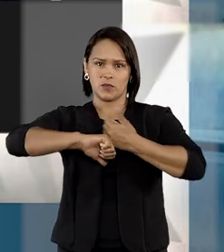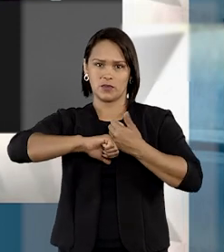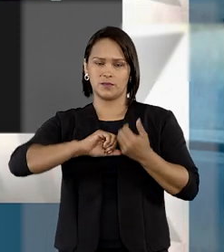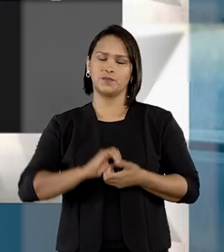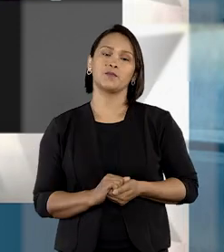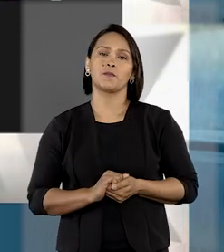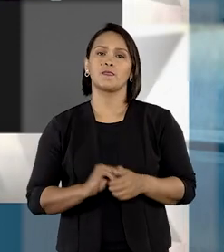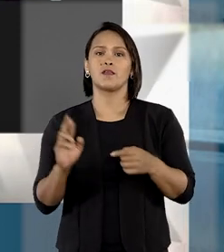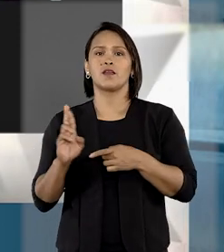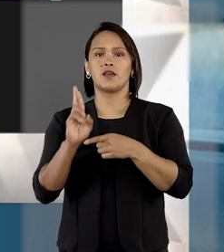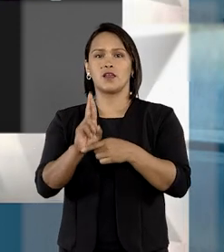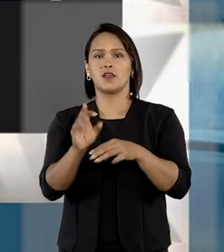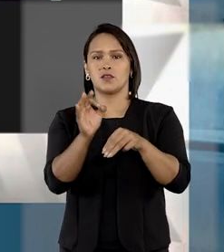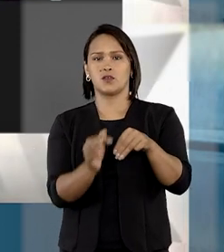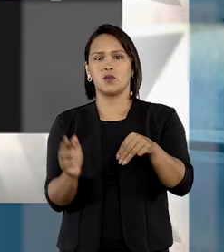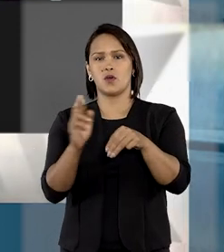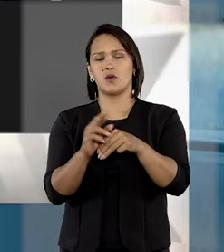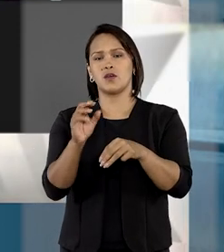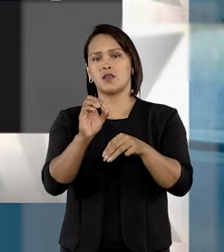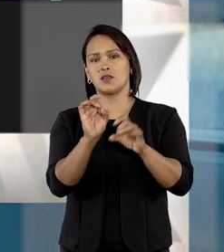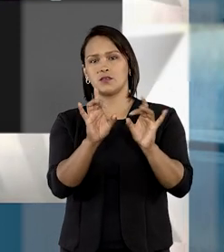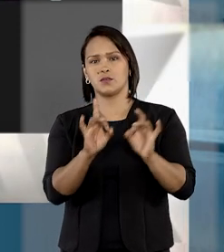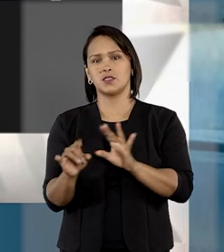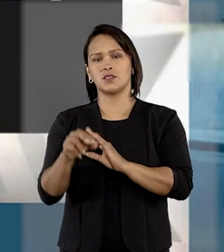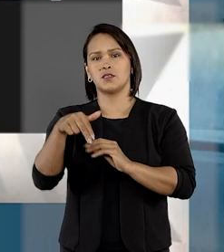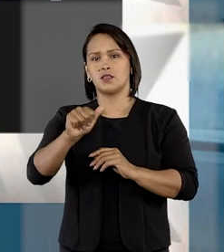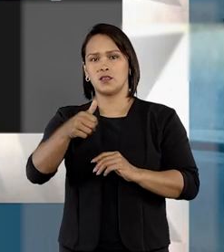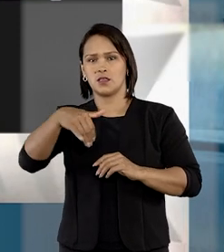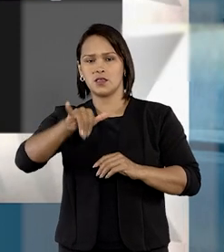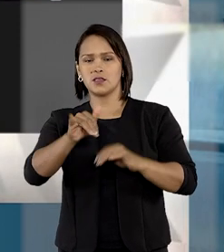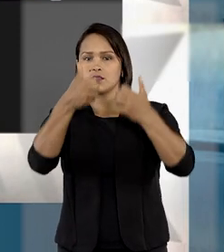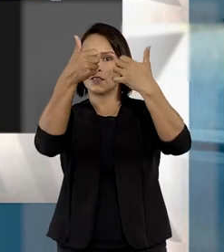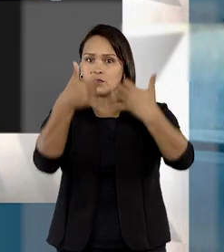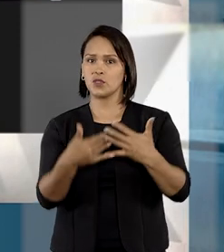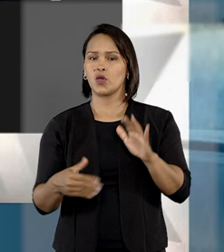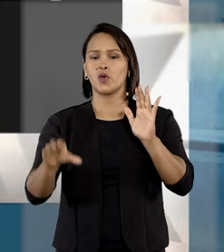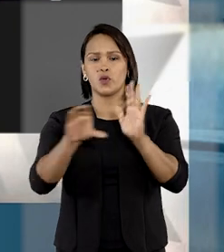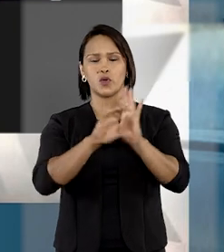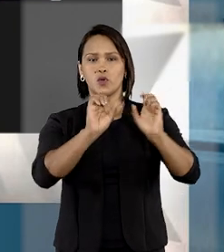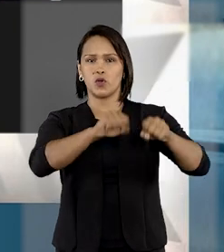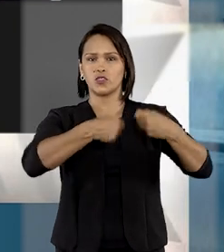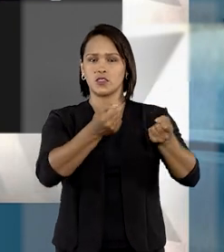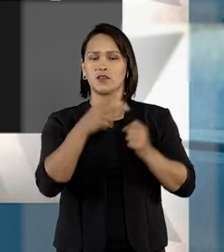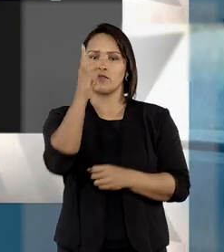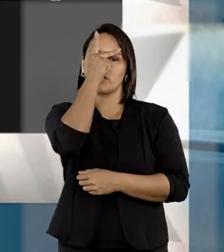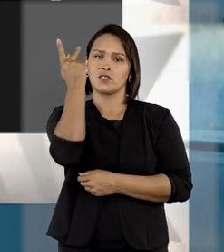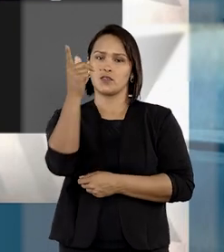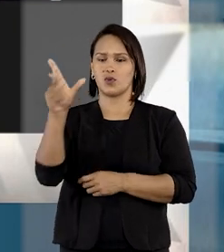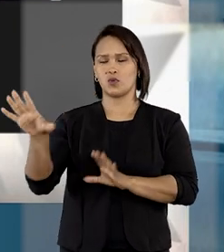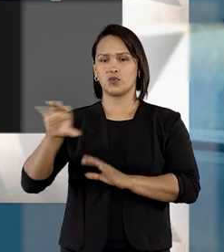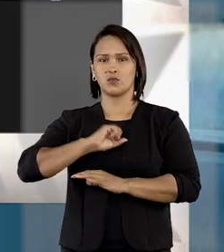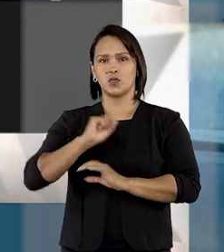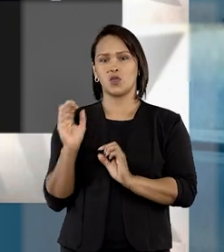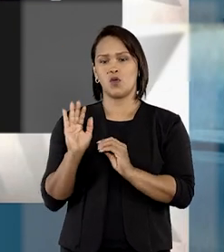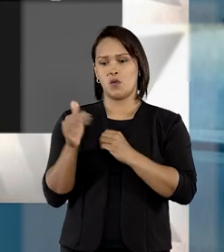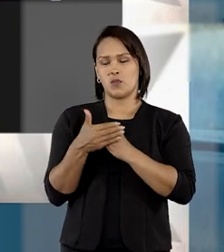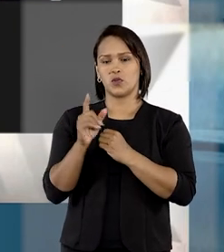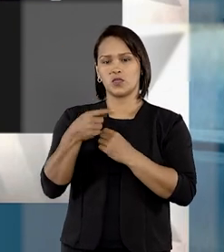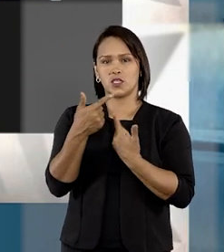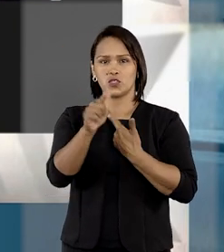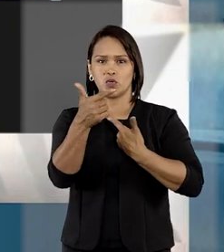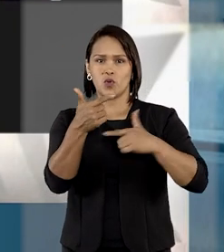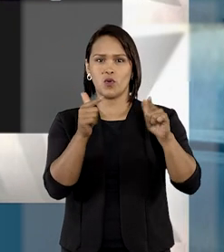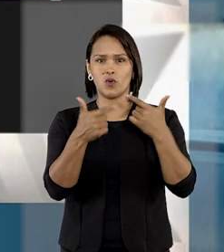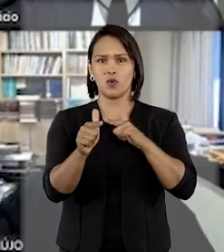Especial, a ministra Nancy Andrigue explicou que o Código de Defesa do Consumidor protege o indivíduo contra produtos que coloquem em